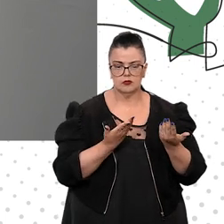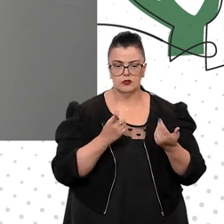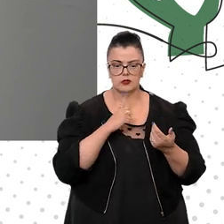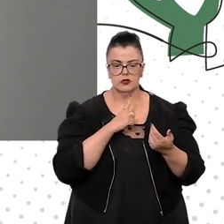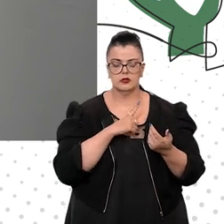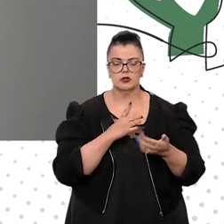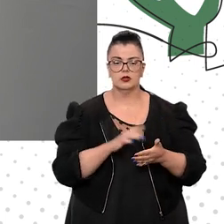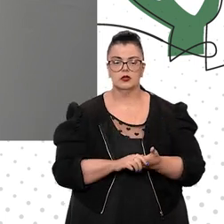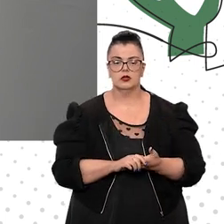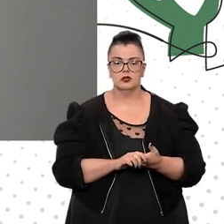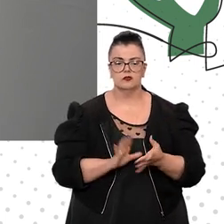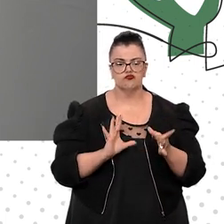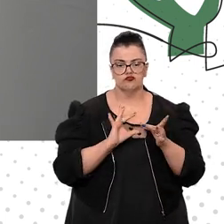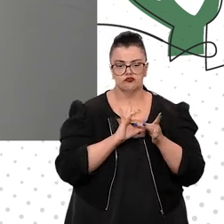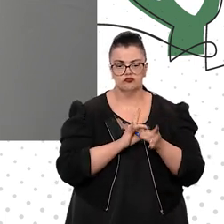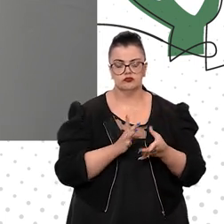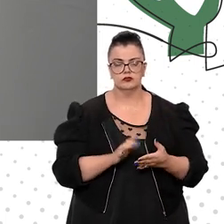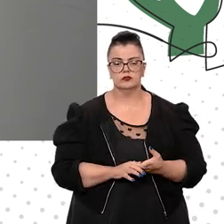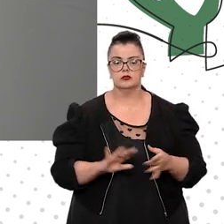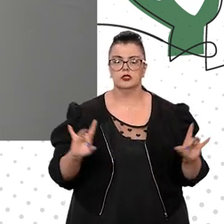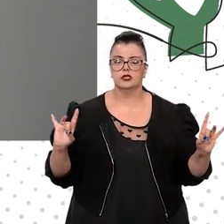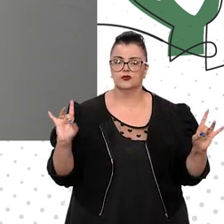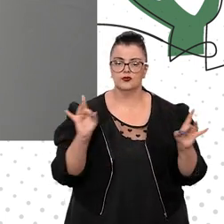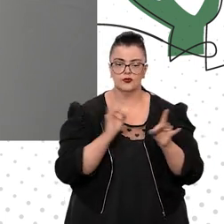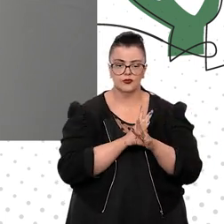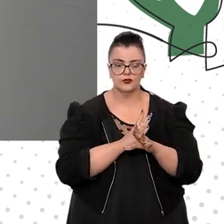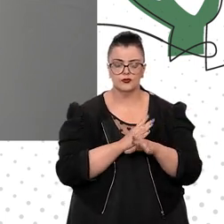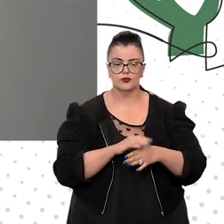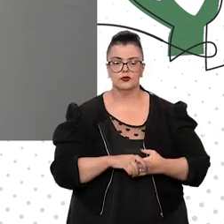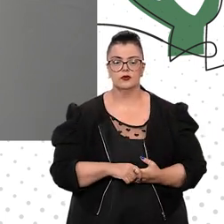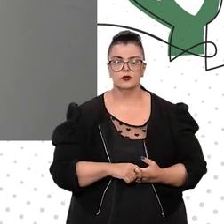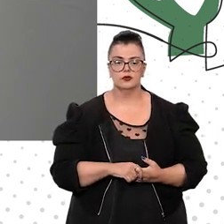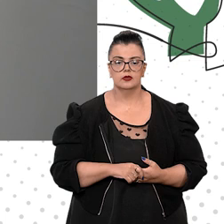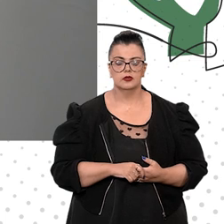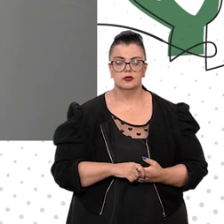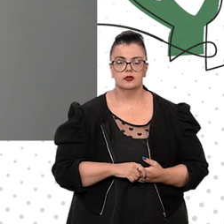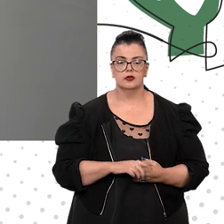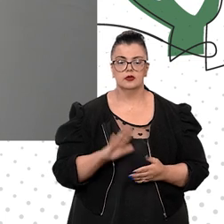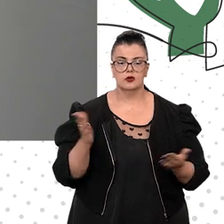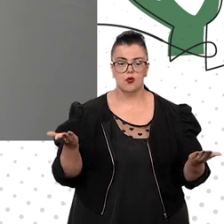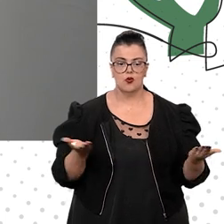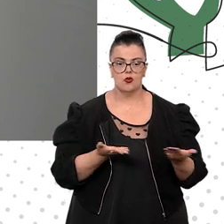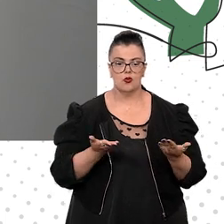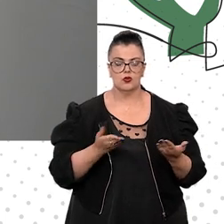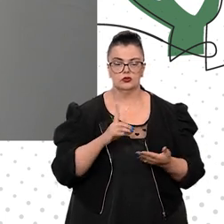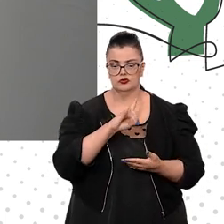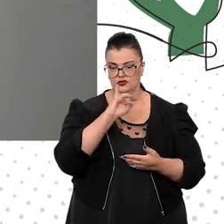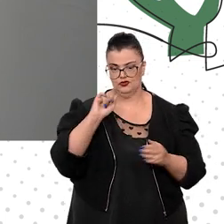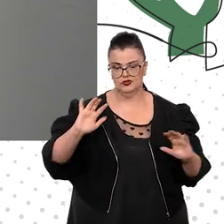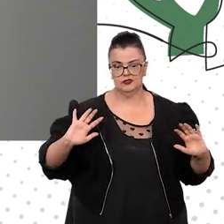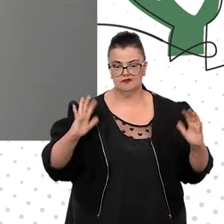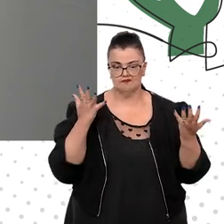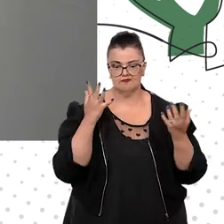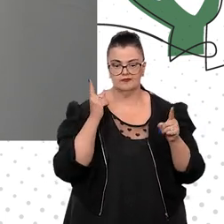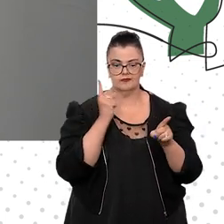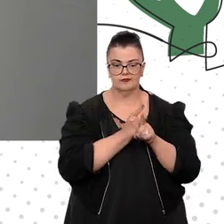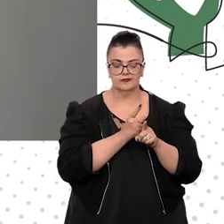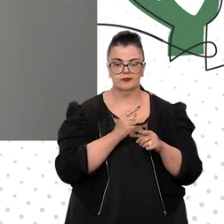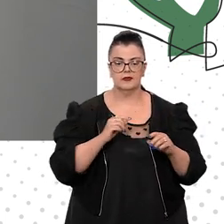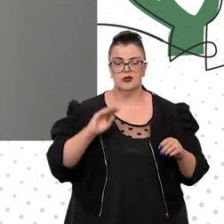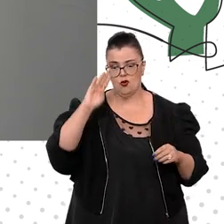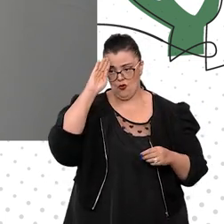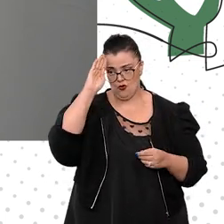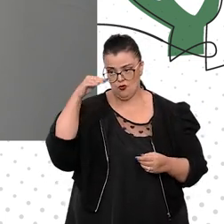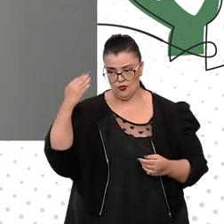intensa. E eu concluo, portanto, dizendo que, embora hoje esse encontro tenha por alvo homenagear